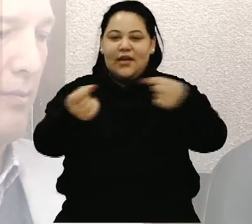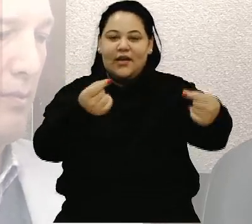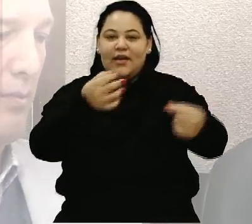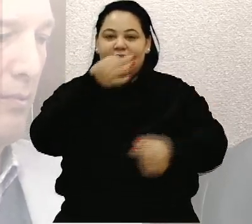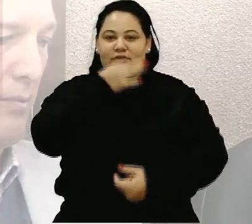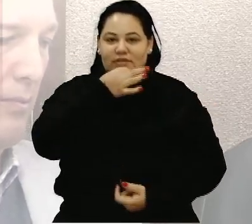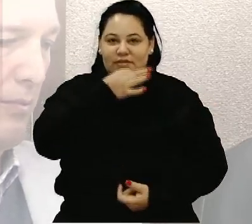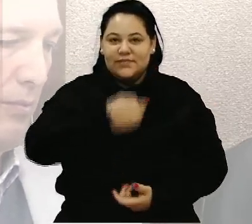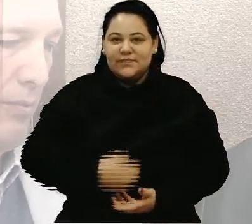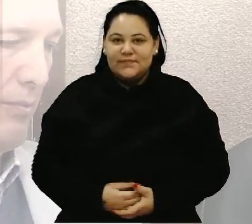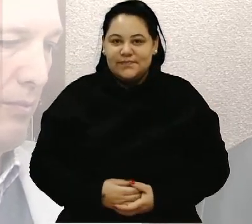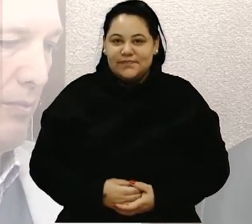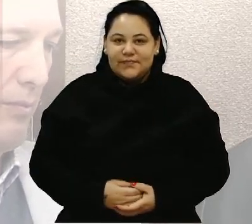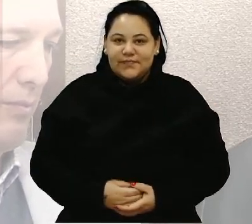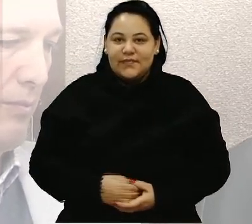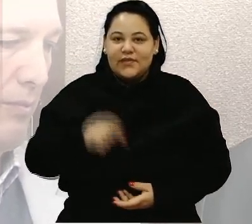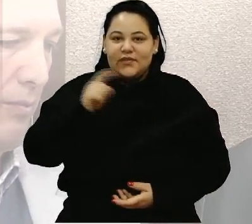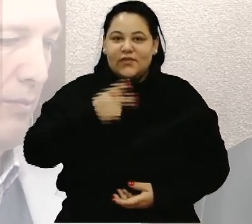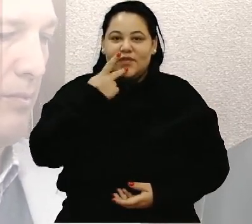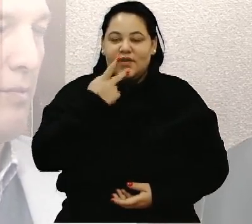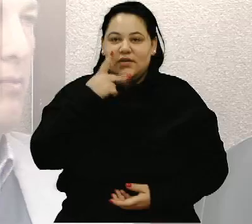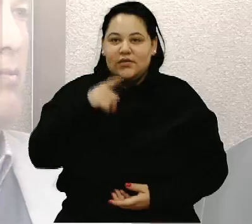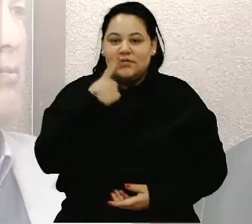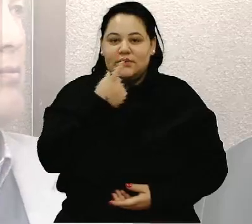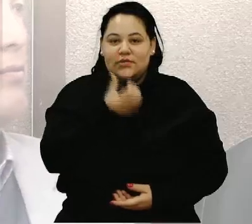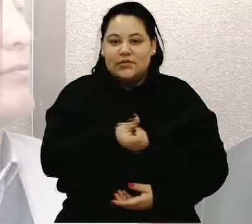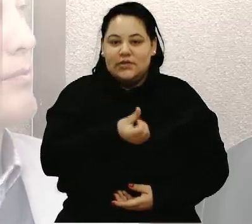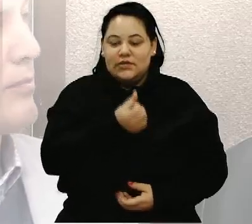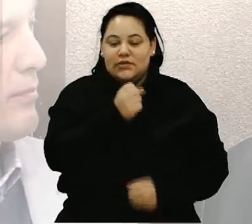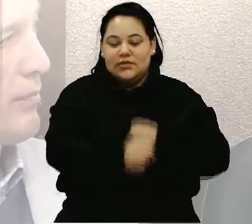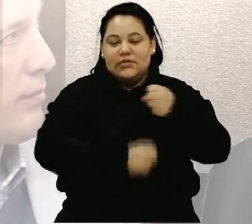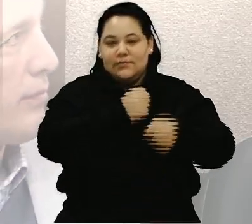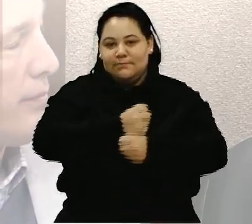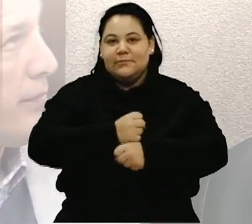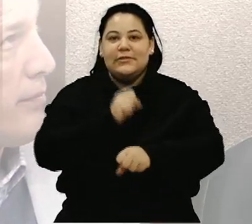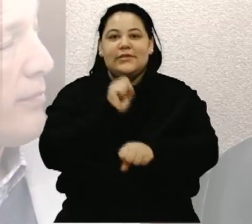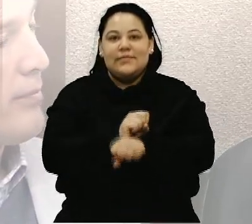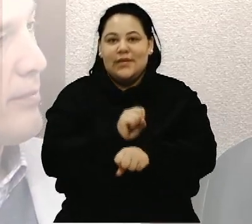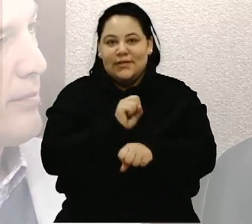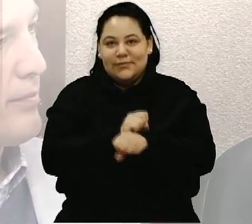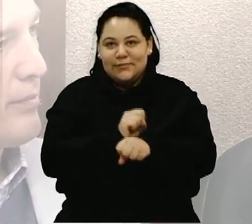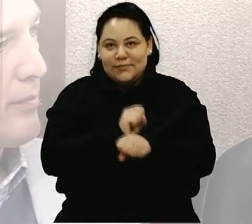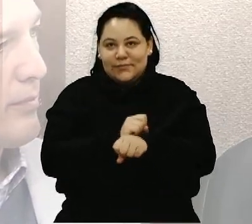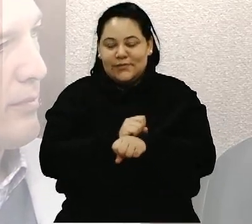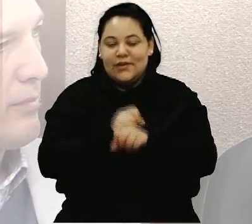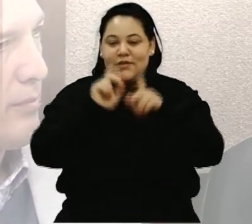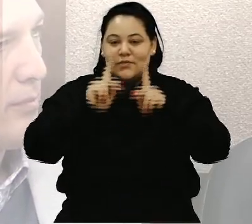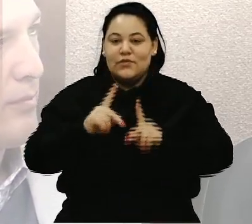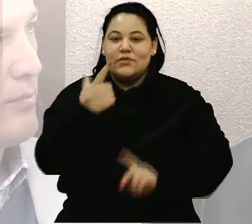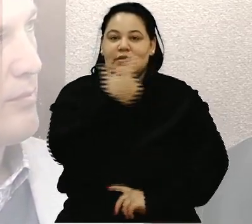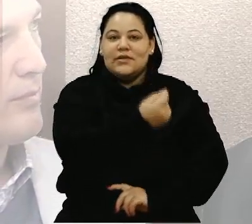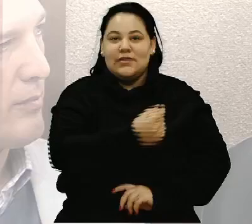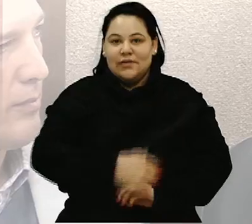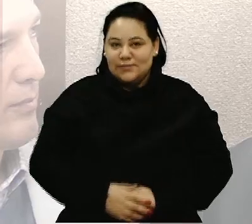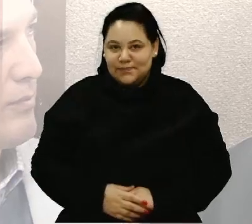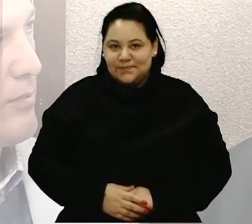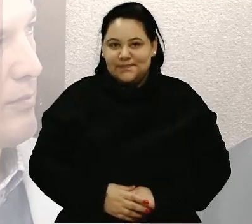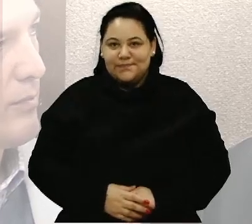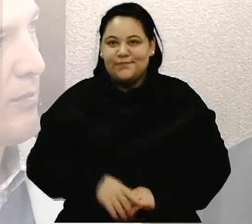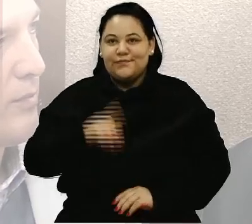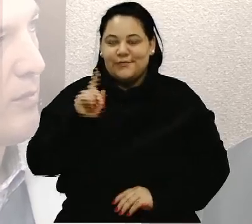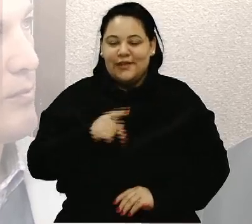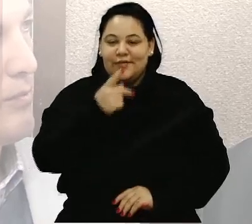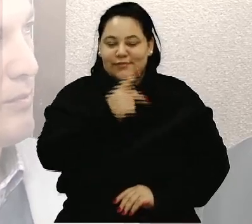E o senhor falou aqui, 16 anos de espera, e as pessoas estão indo embora. Que é o seu caso também, tomara que o senhor